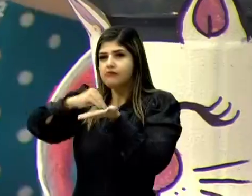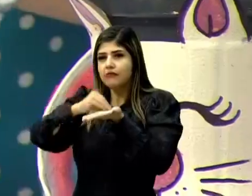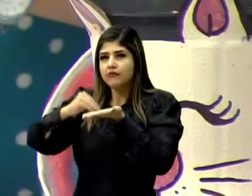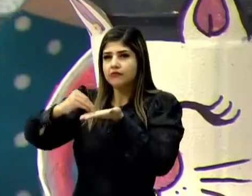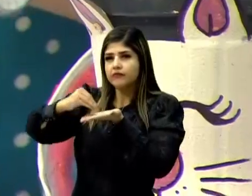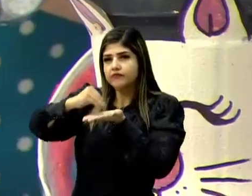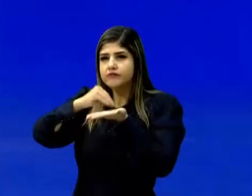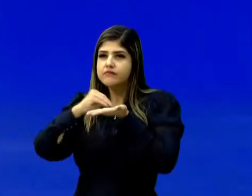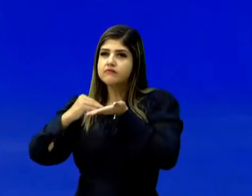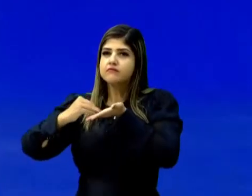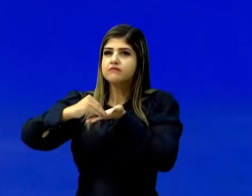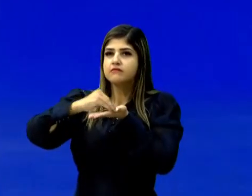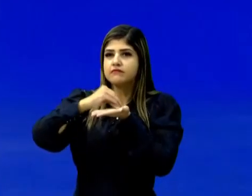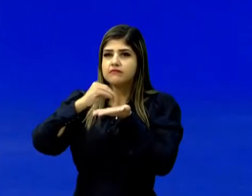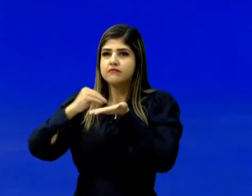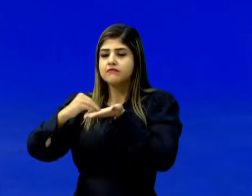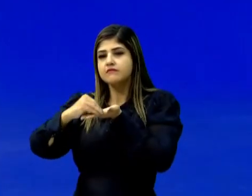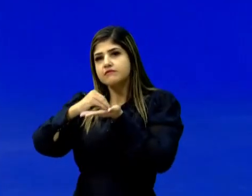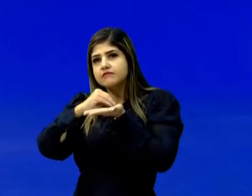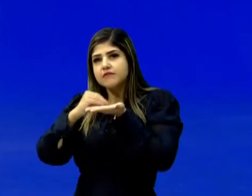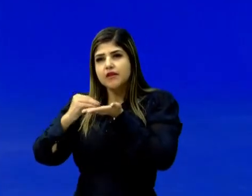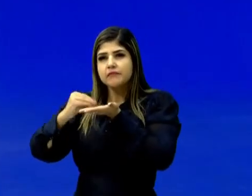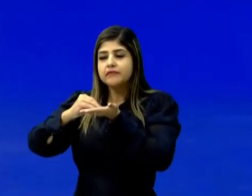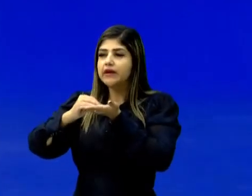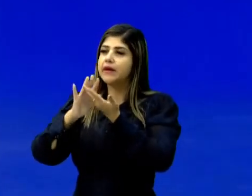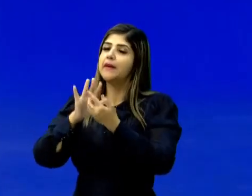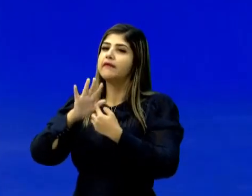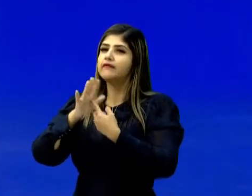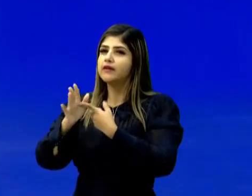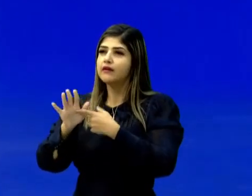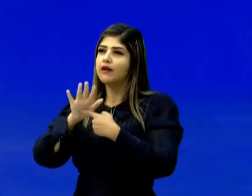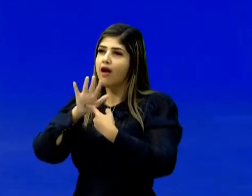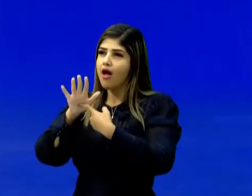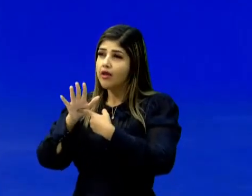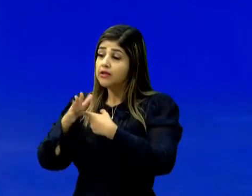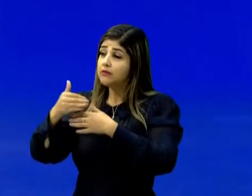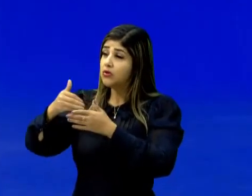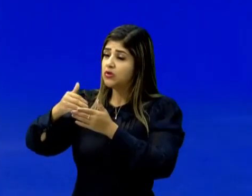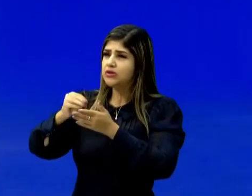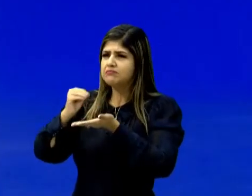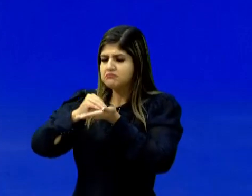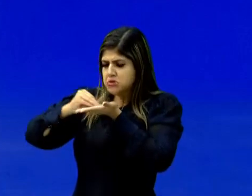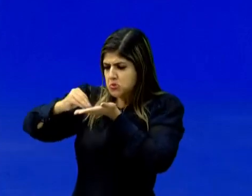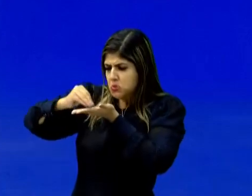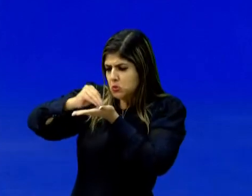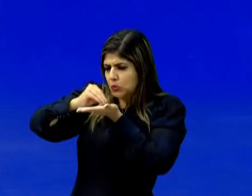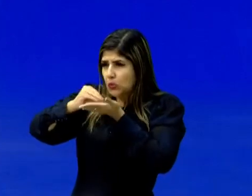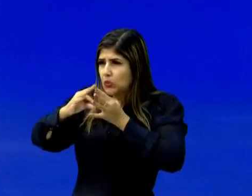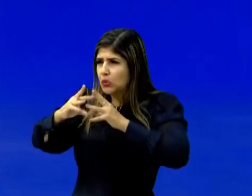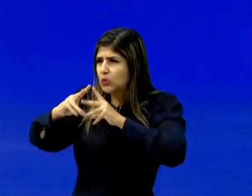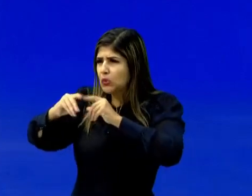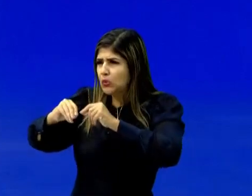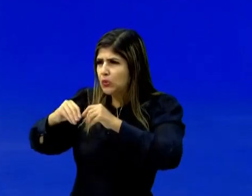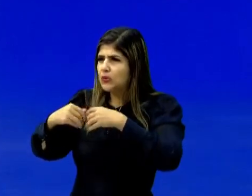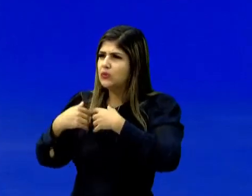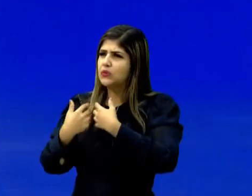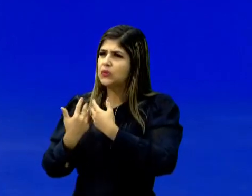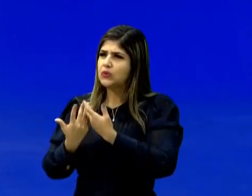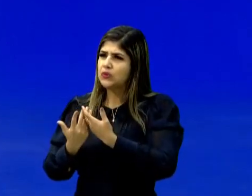o reciclado, a garrafa PET e tudo mais, certo? Após pintar ela toda, que eu já tenho aqui um adiantado,